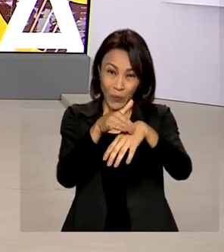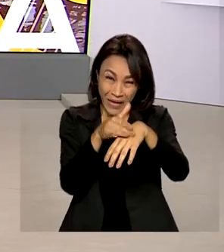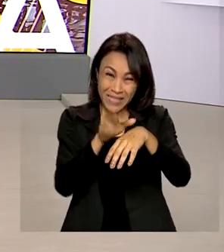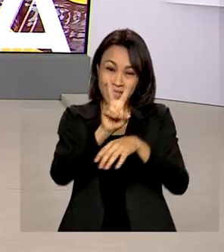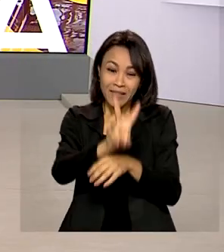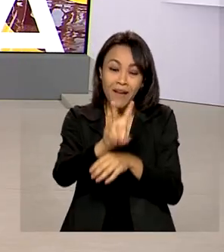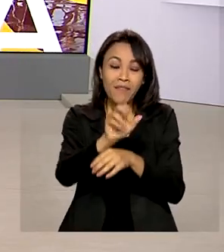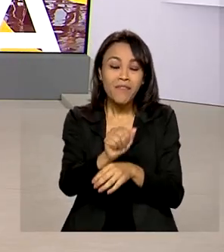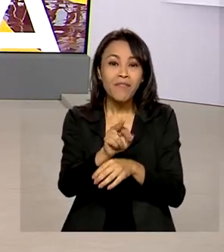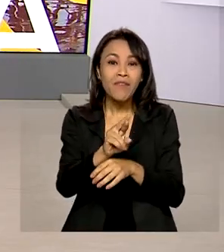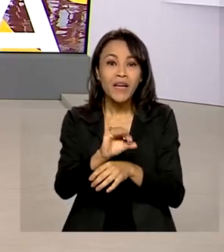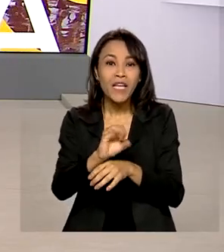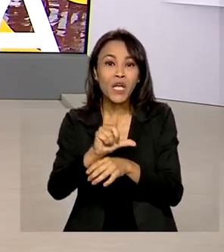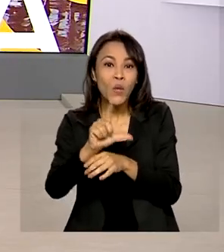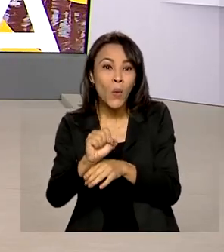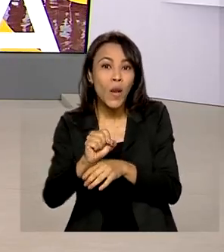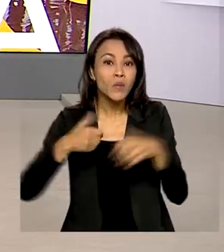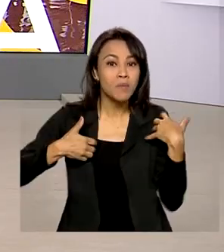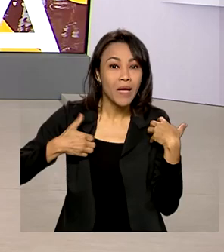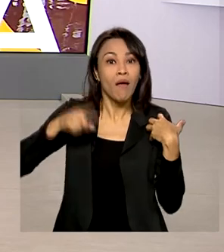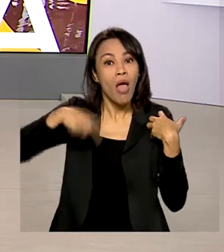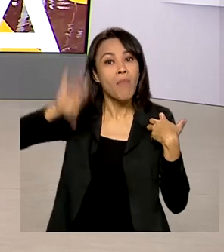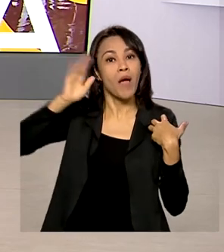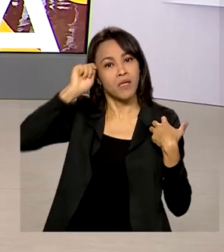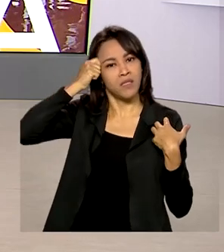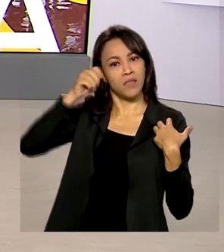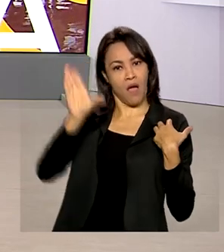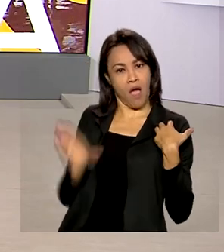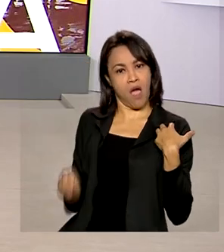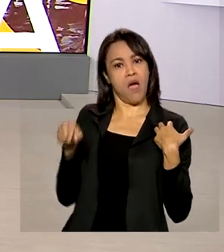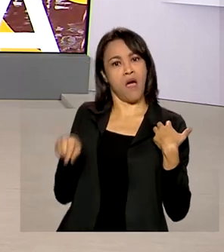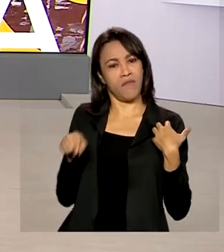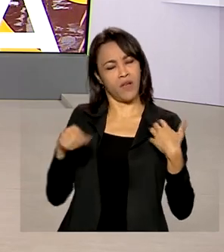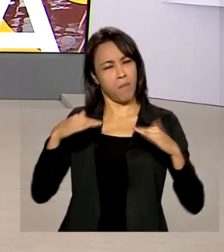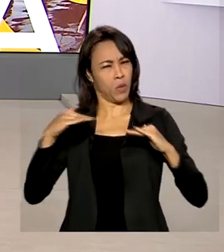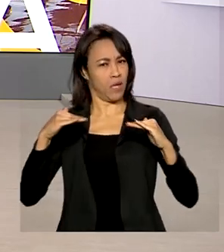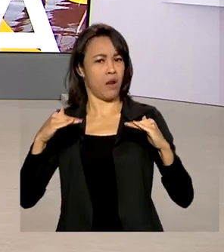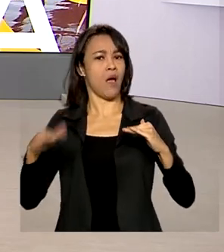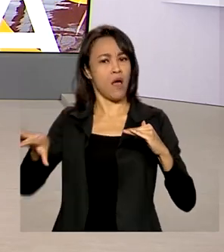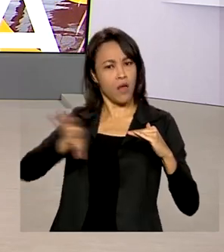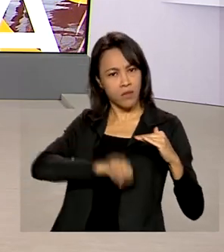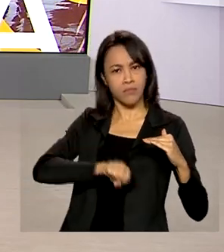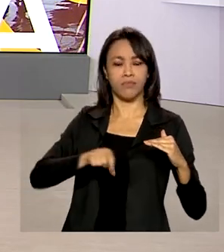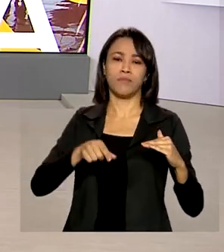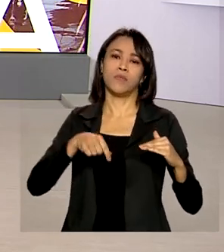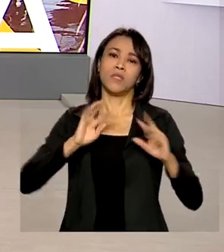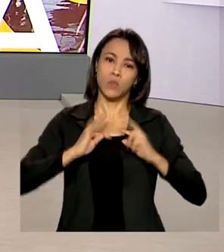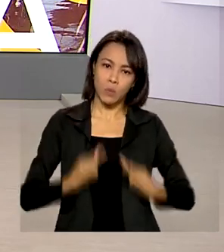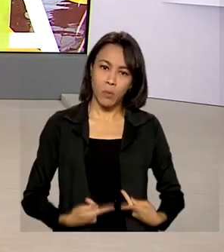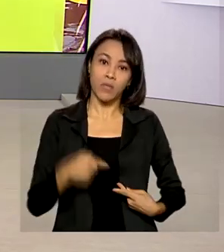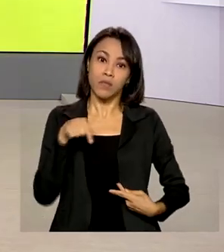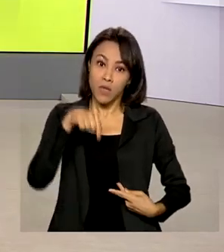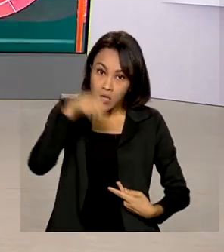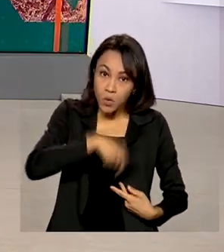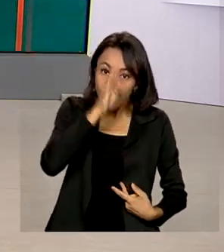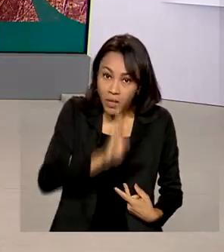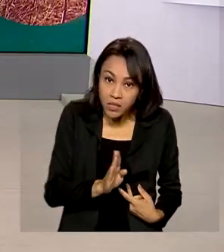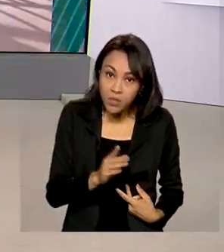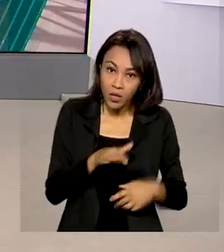doença viral mais comum no continente africano com transmissão moderada entre humanos. De acordo com o governo, não há casos da doença aqui no